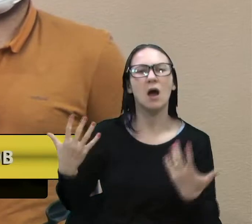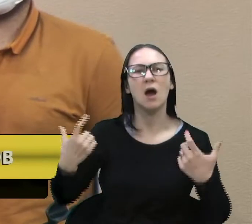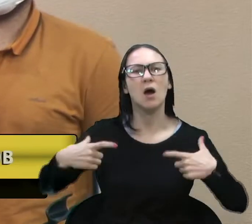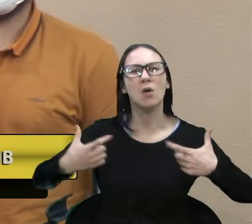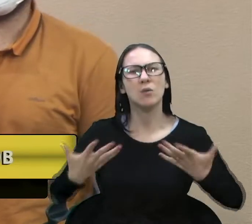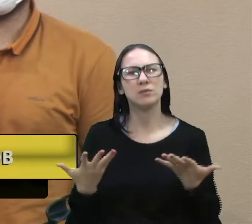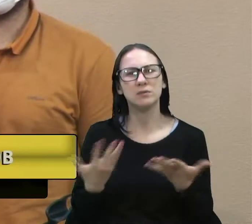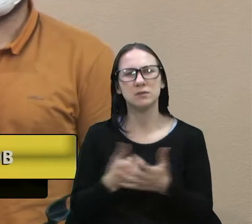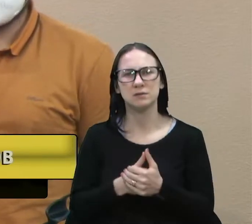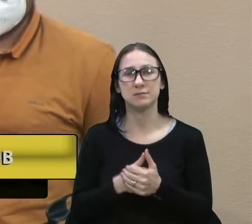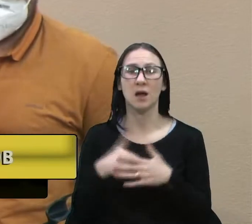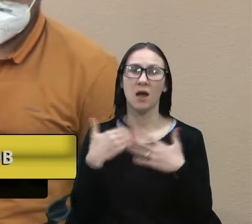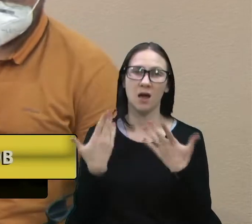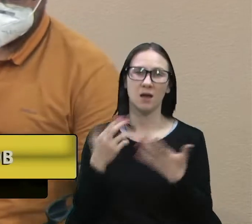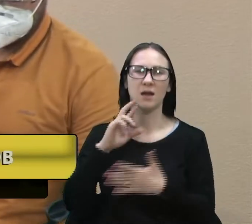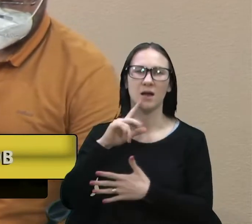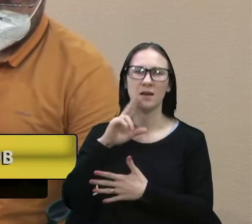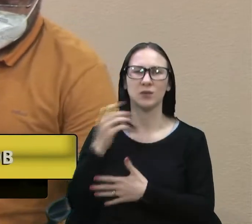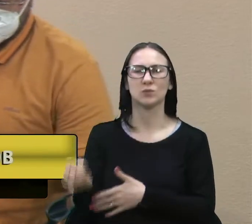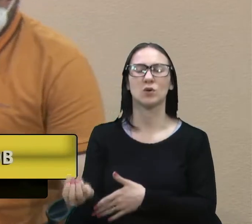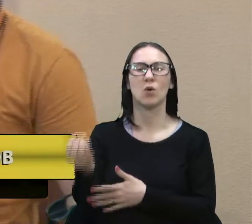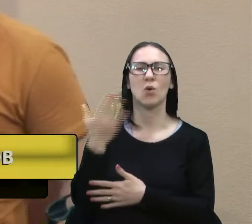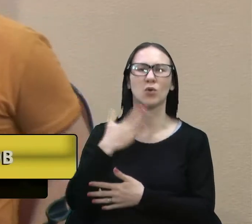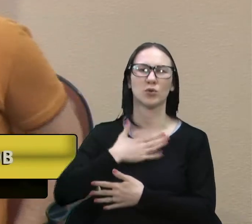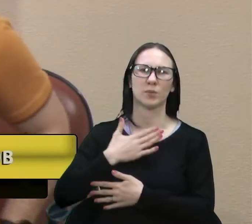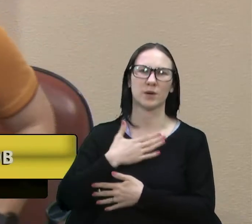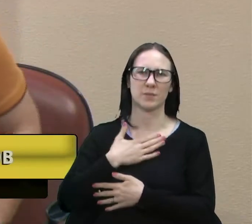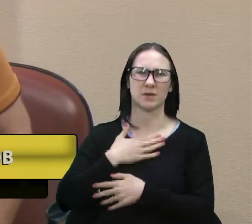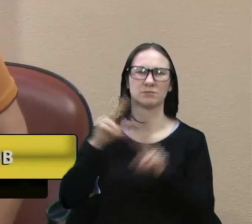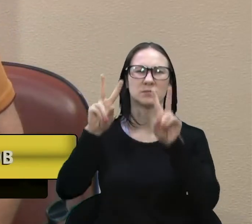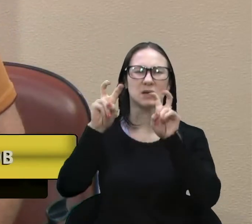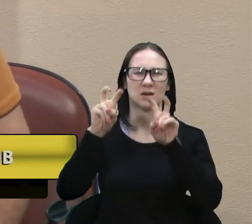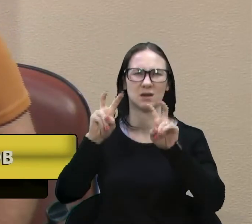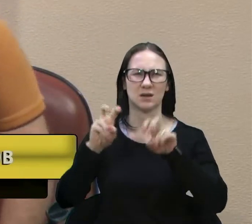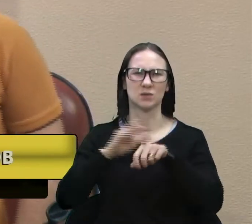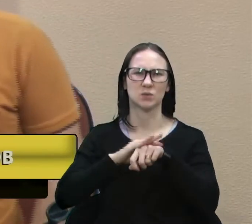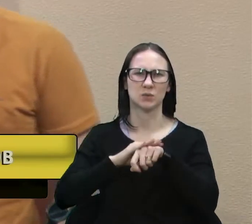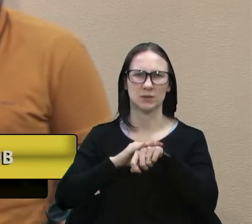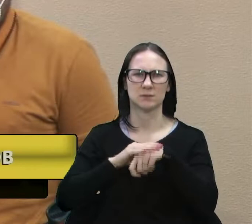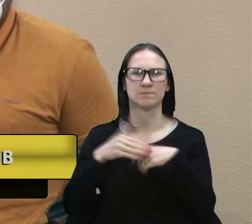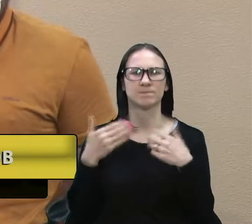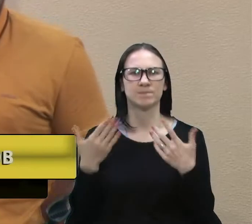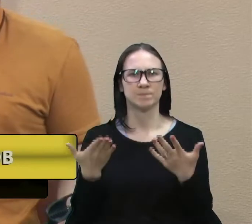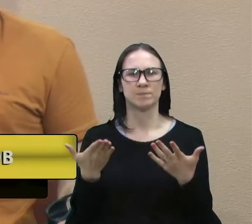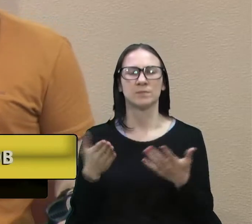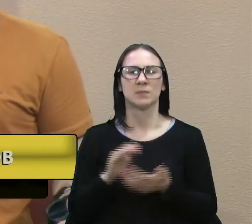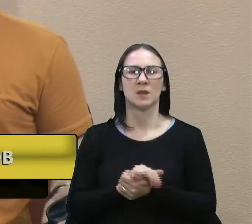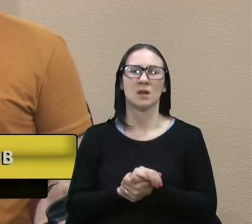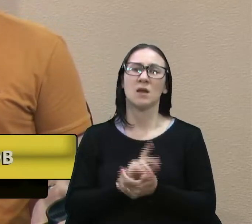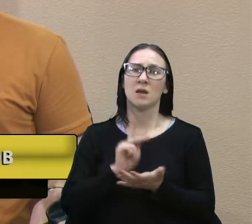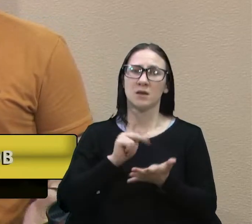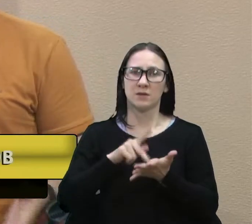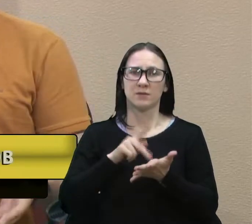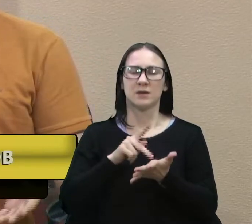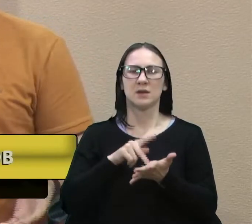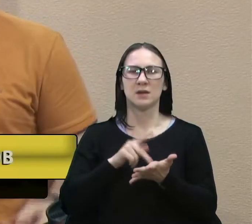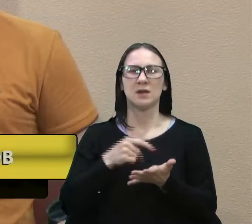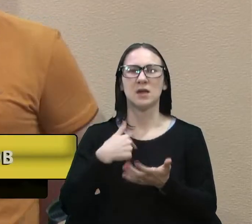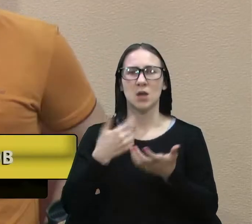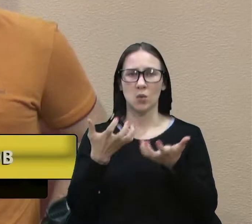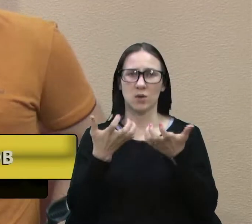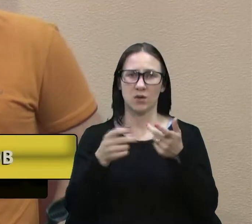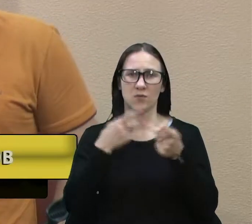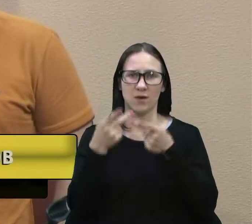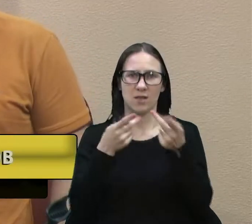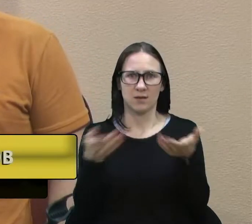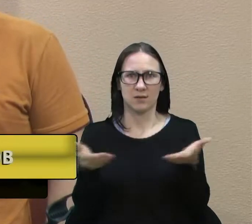o que estava acontecendo com o Norberto. E eu fiz questão de fazer essa fala aqui